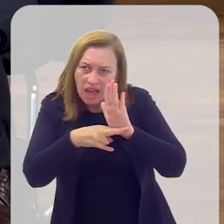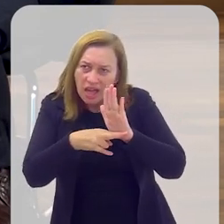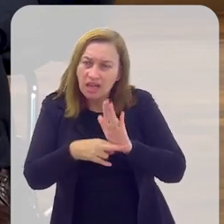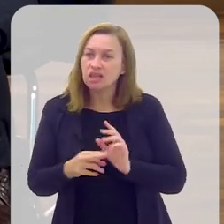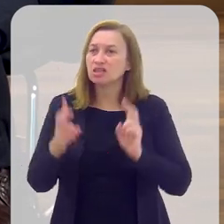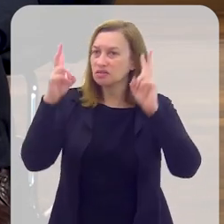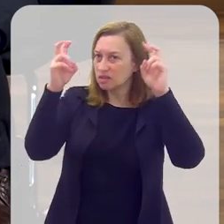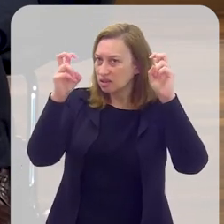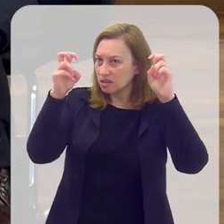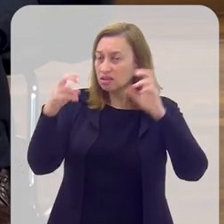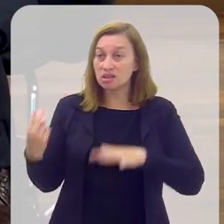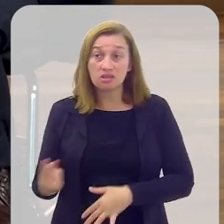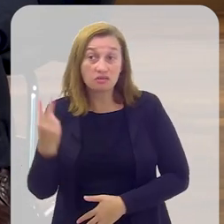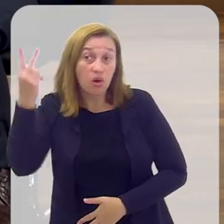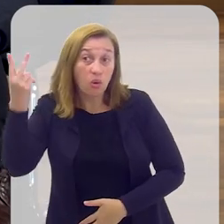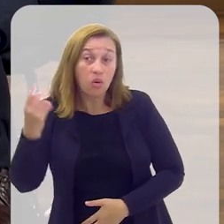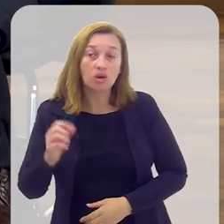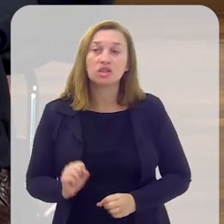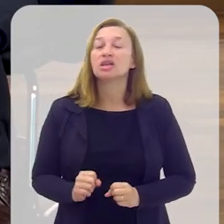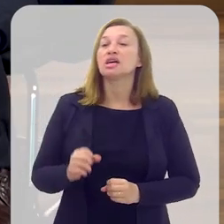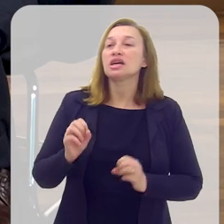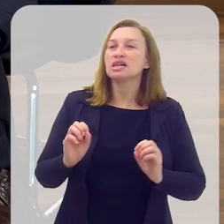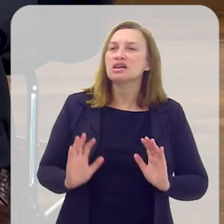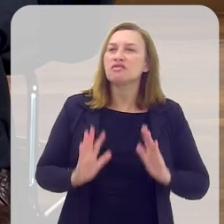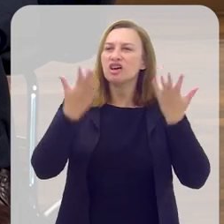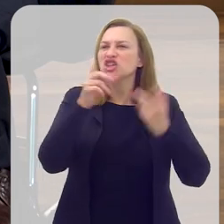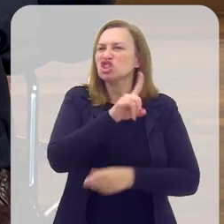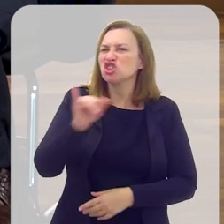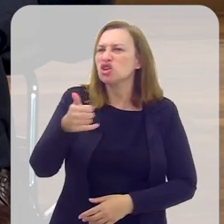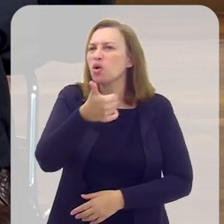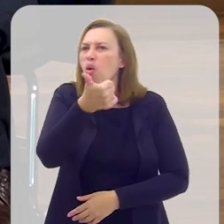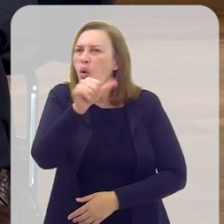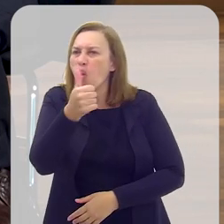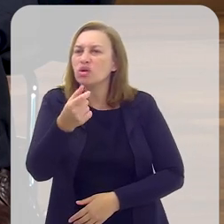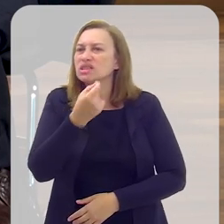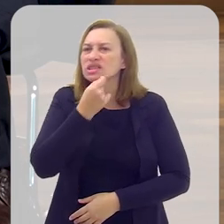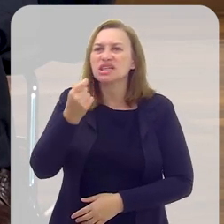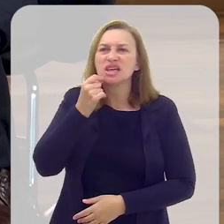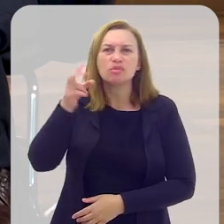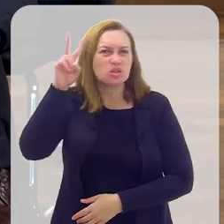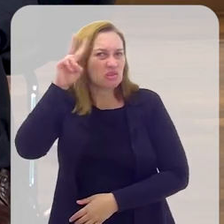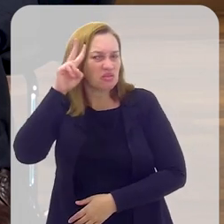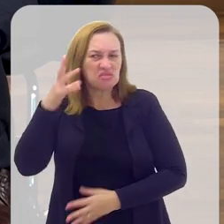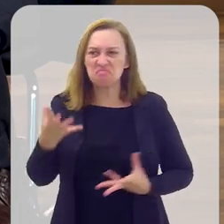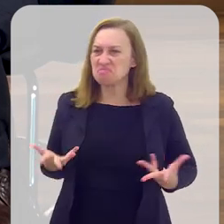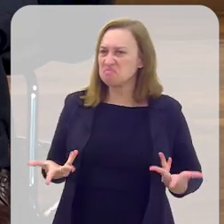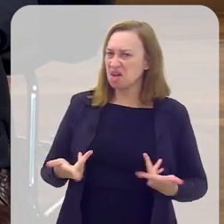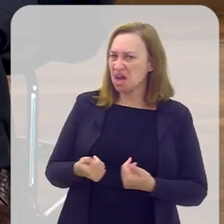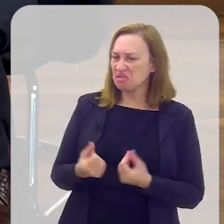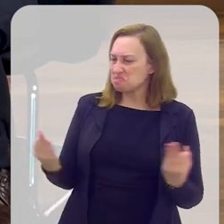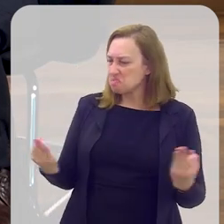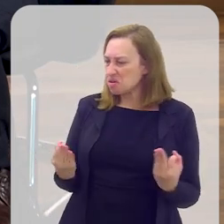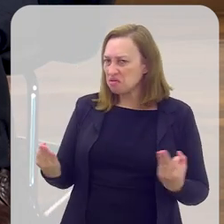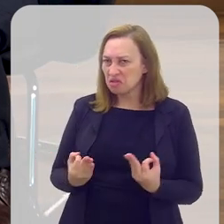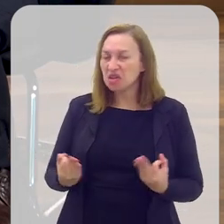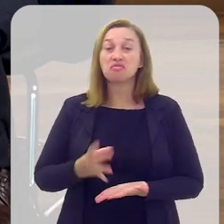respeito desse valor. E esse evento, no dia 11 de setembro, na segunda-feira, foi um evento muito significativo,